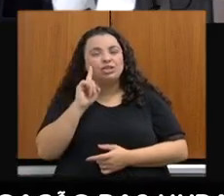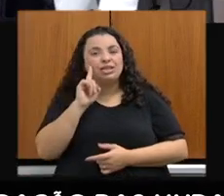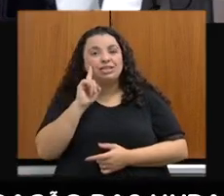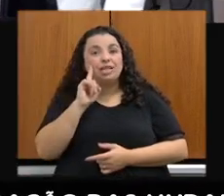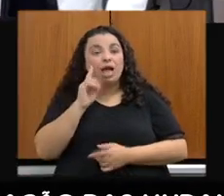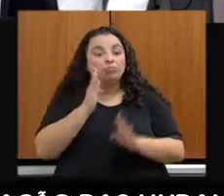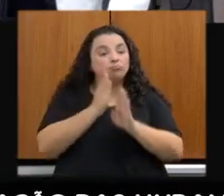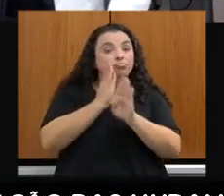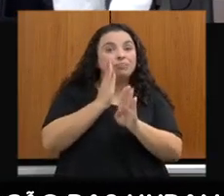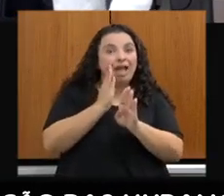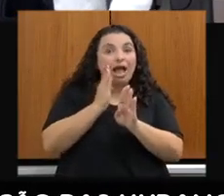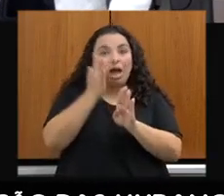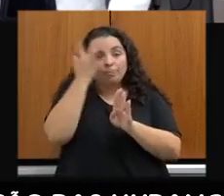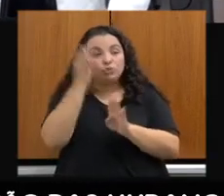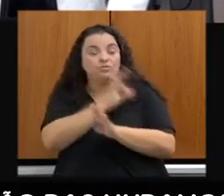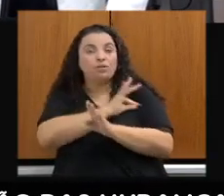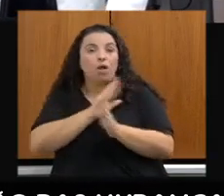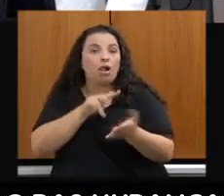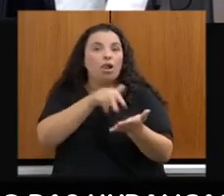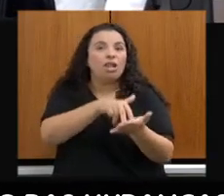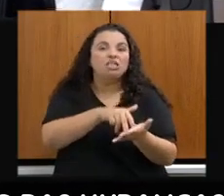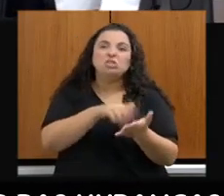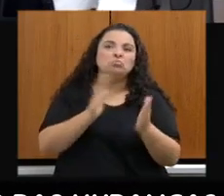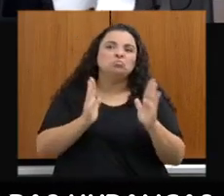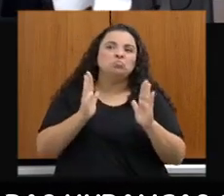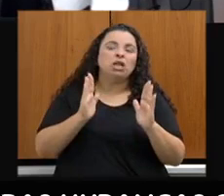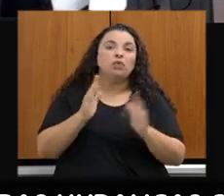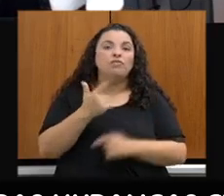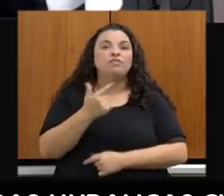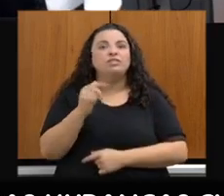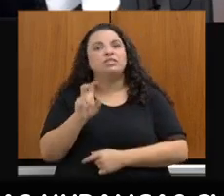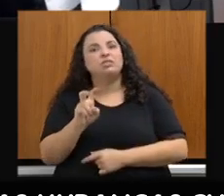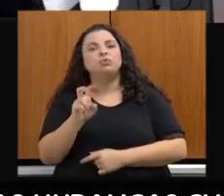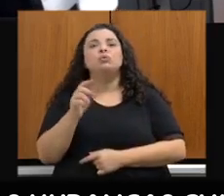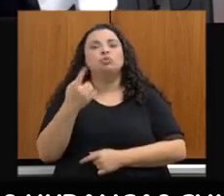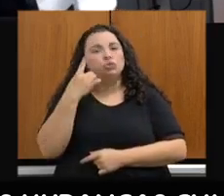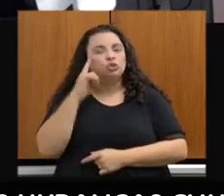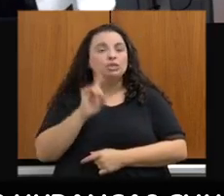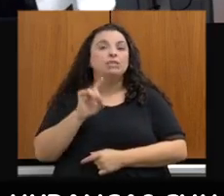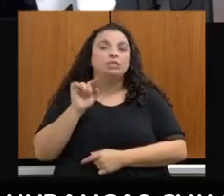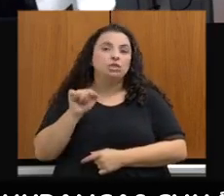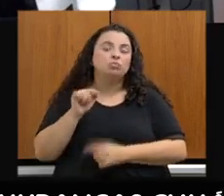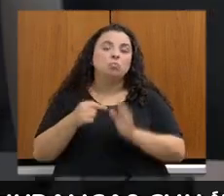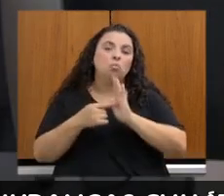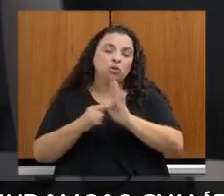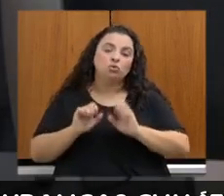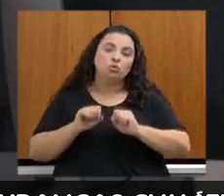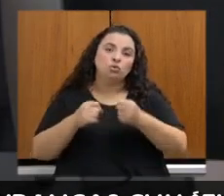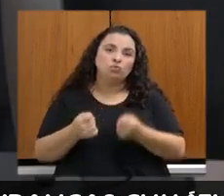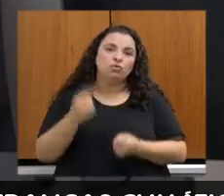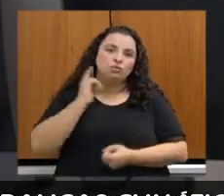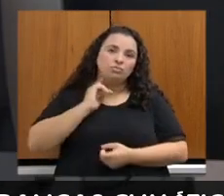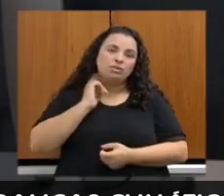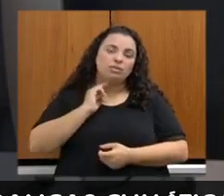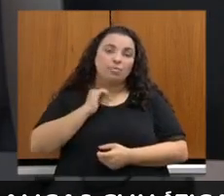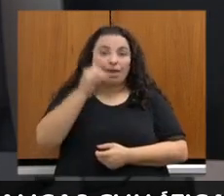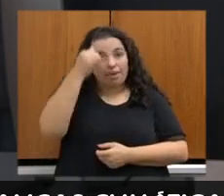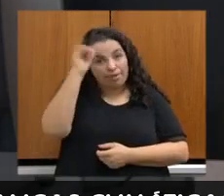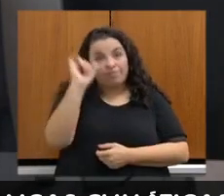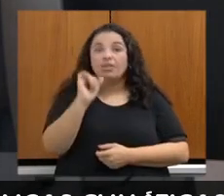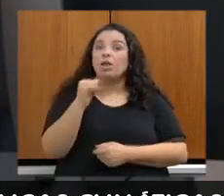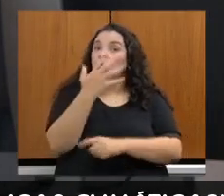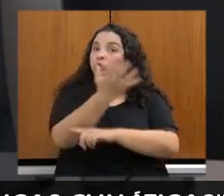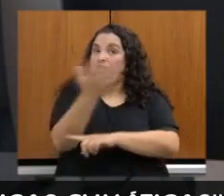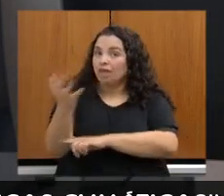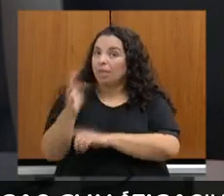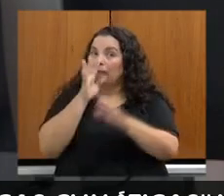detecção e a ida a campo pela nossa equipe. Então, mostram o esforço do Estado de Minas Gerais no combate ao desmatamento irregular